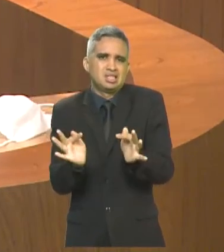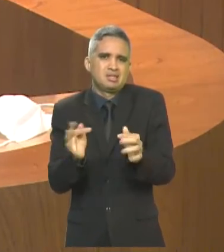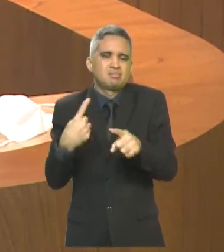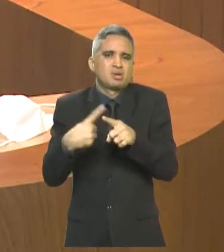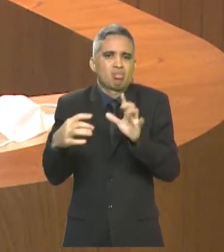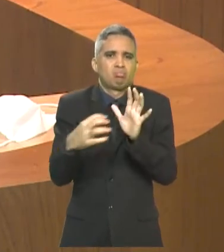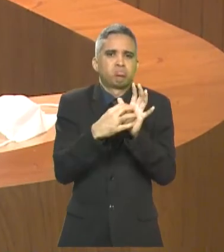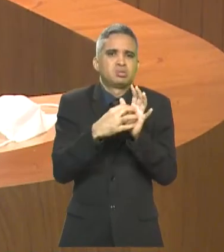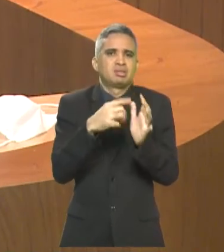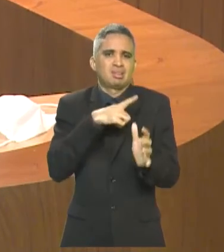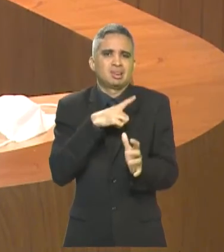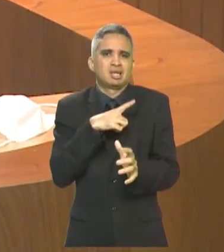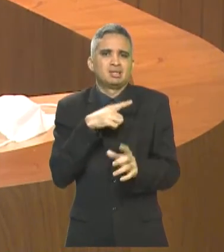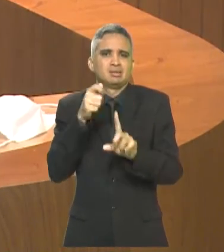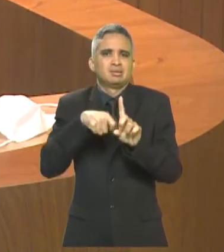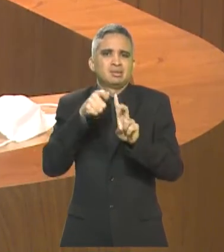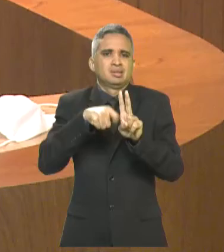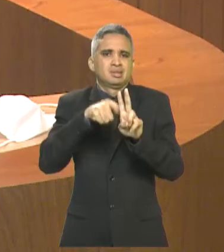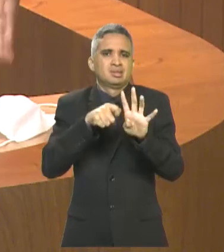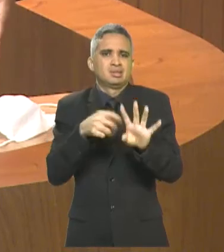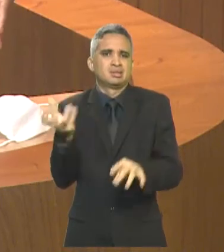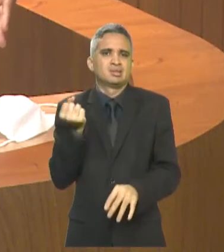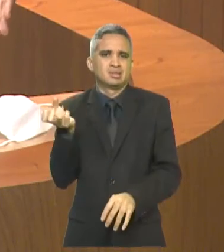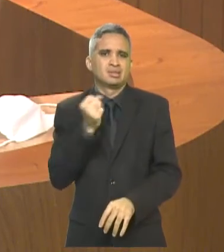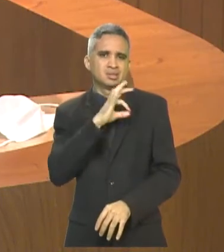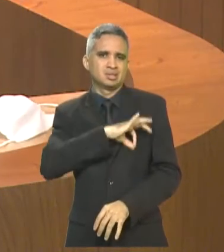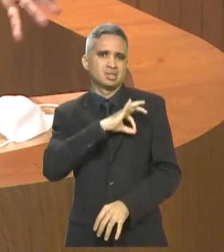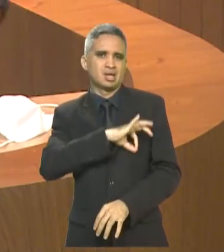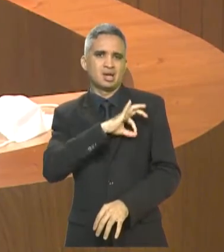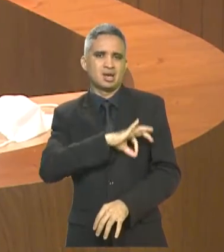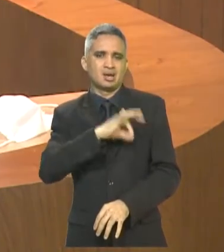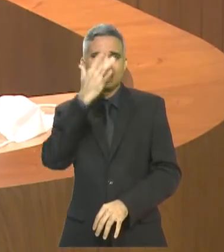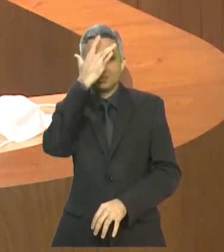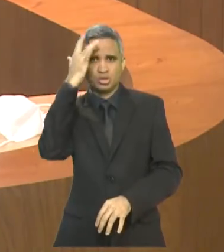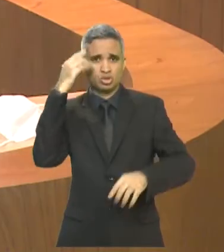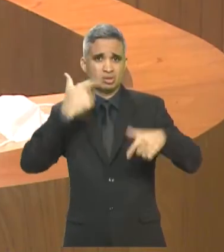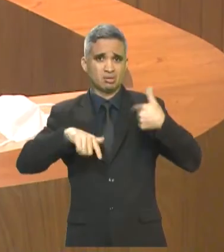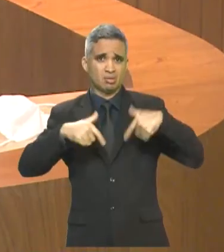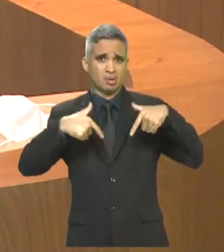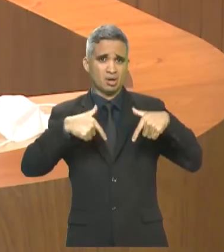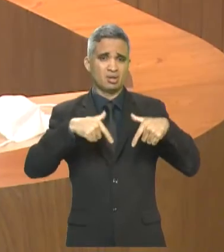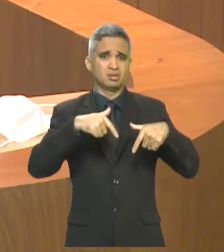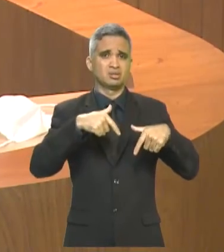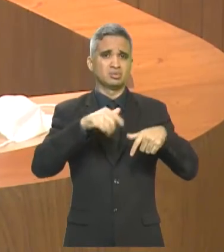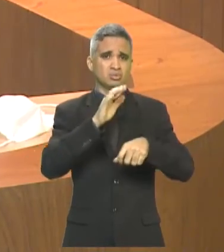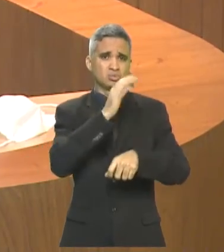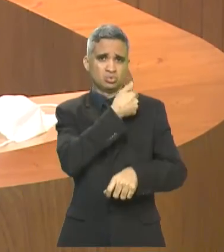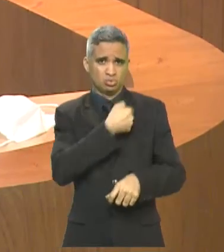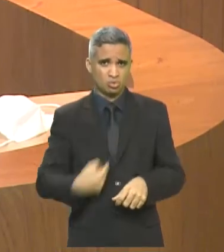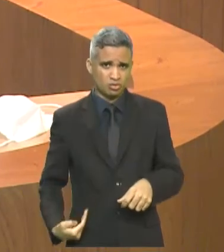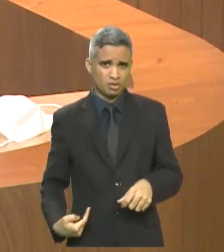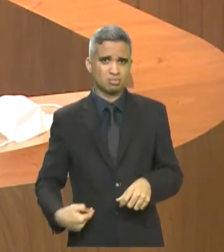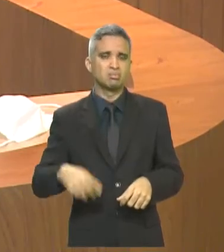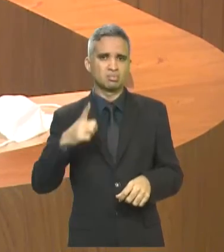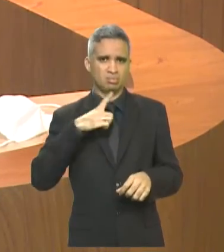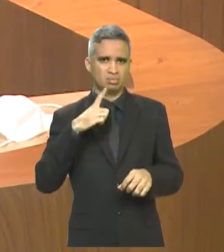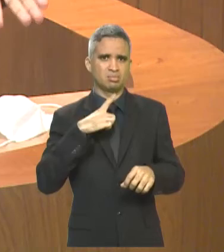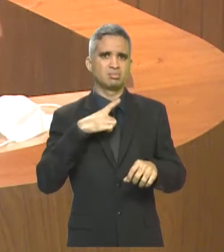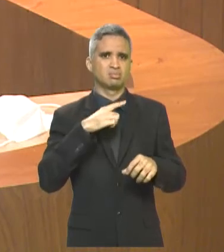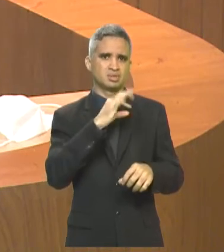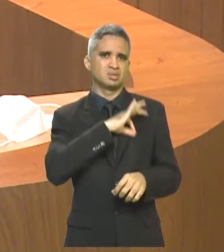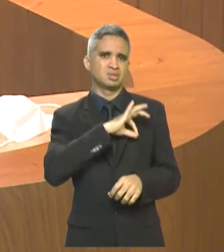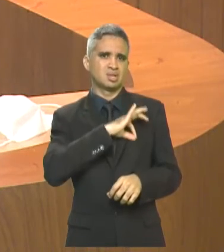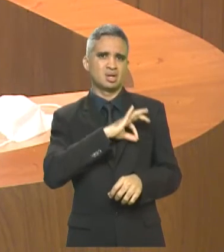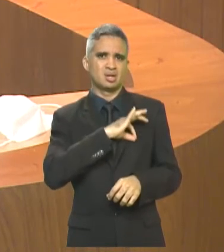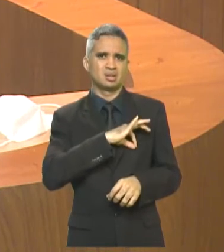nós temos o nosso salário, o servidor público tem o seu salário, por mais que não tenha tido o ajuste, nos últimos 4,